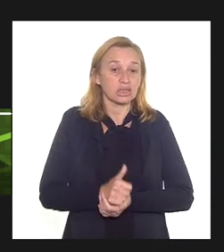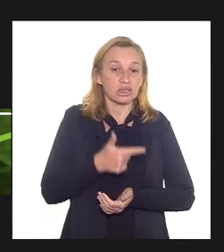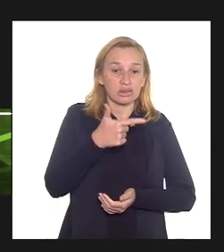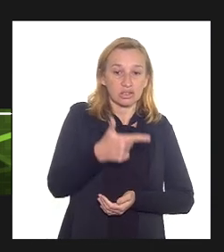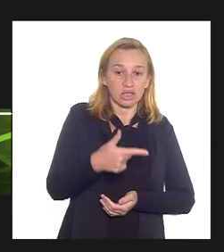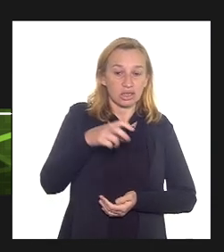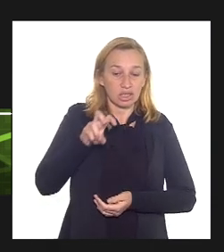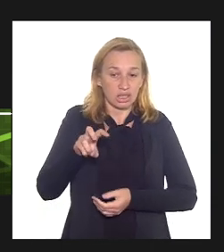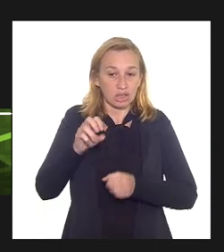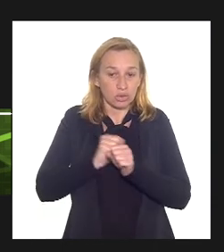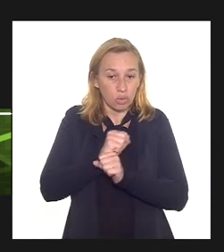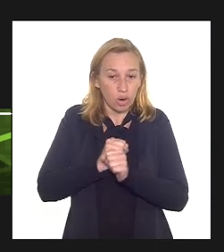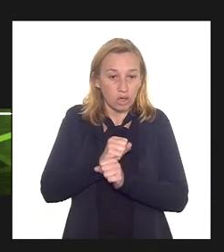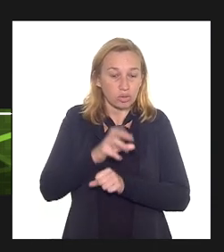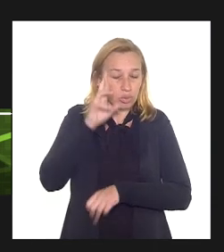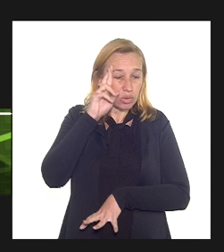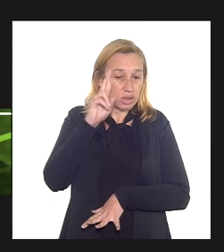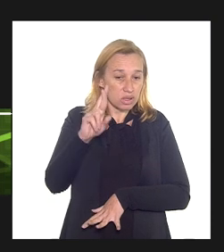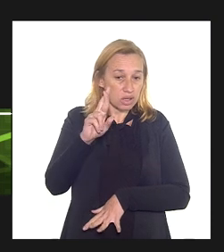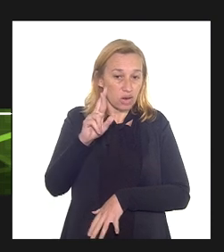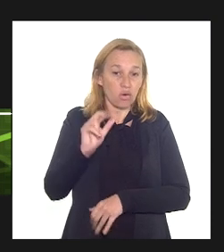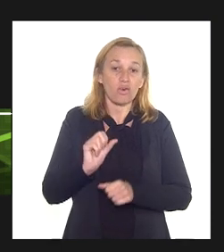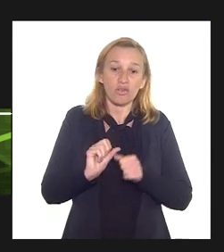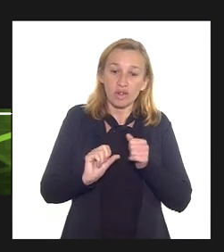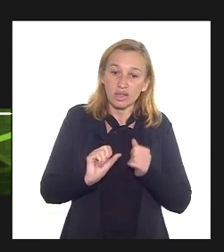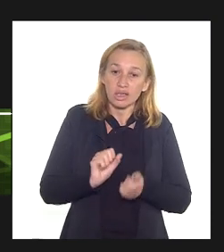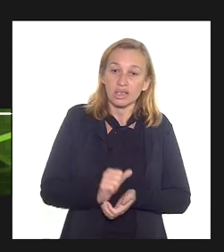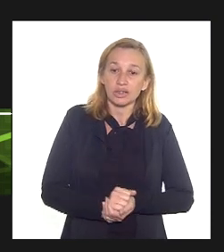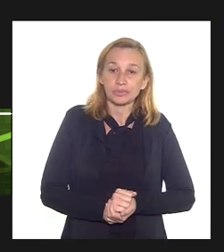o senhor vai fazer